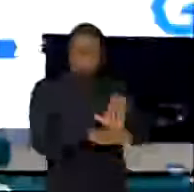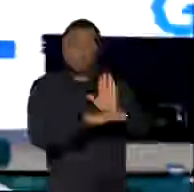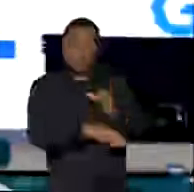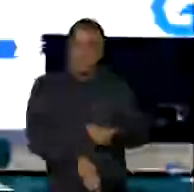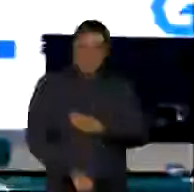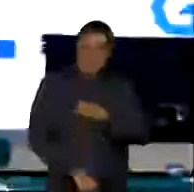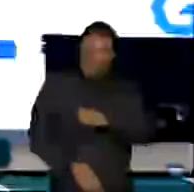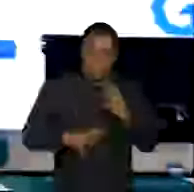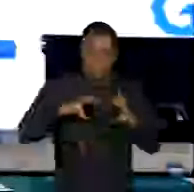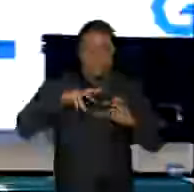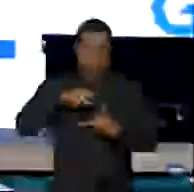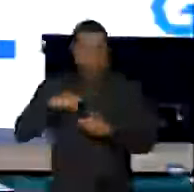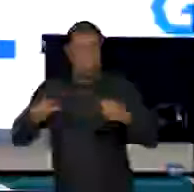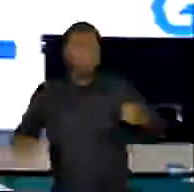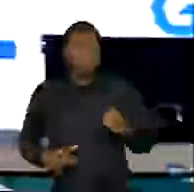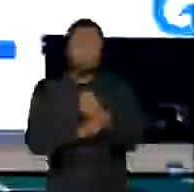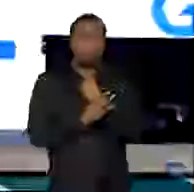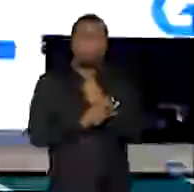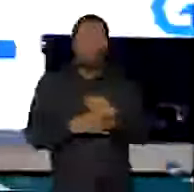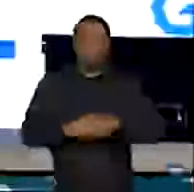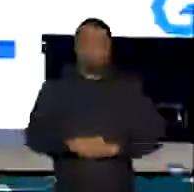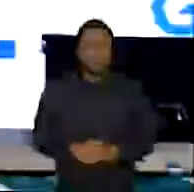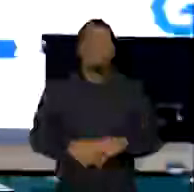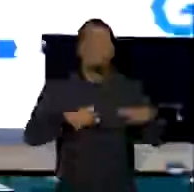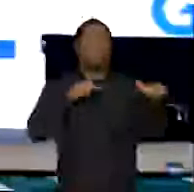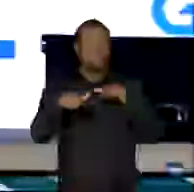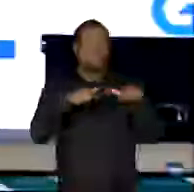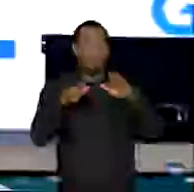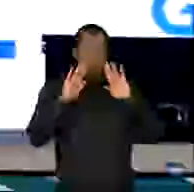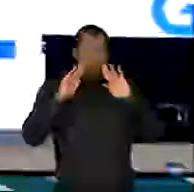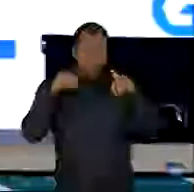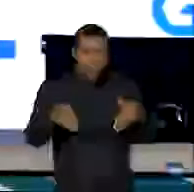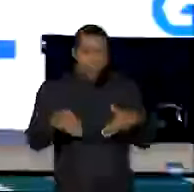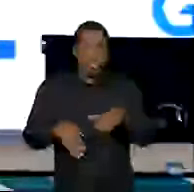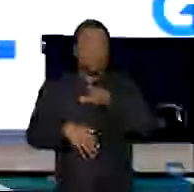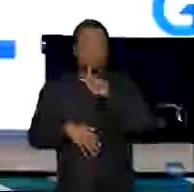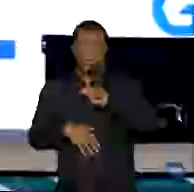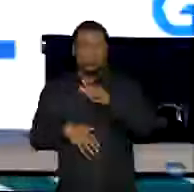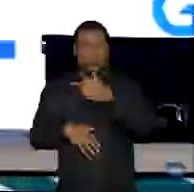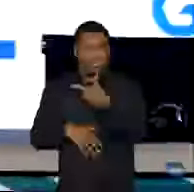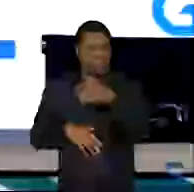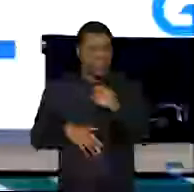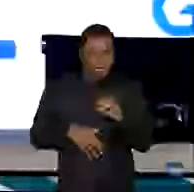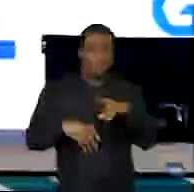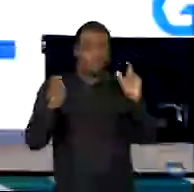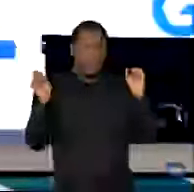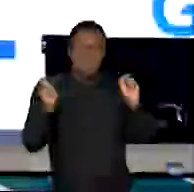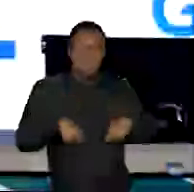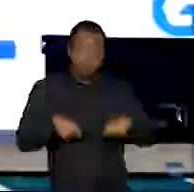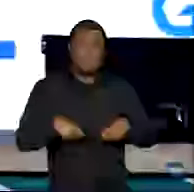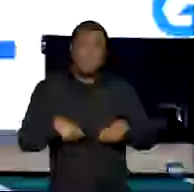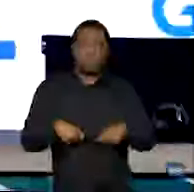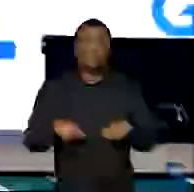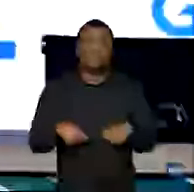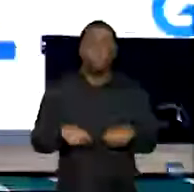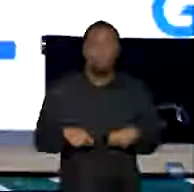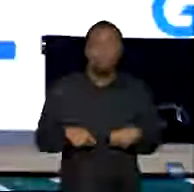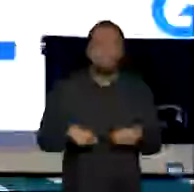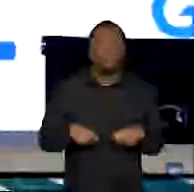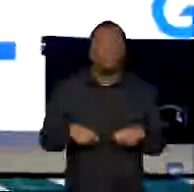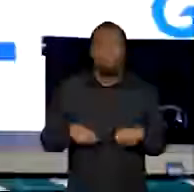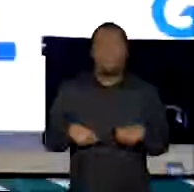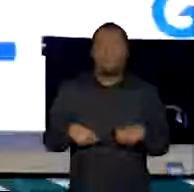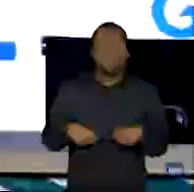Estamos trabalhando não só para avançar consensos no G20, mas também para que eles possam se transformar